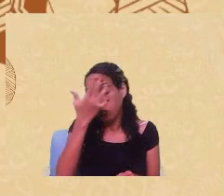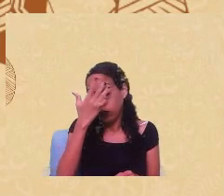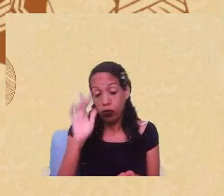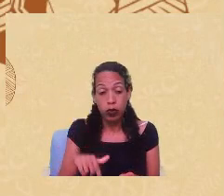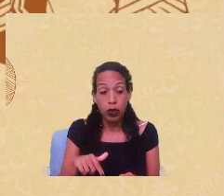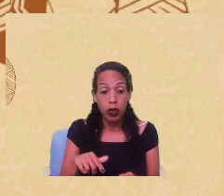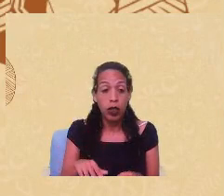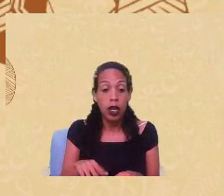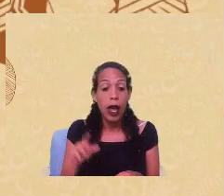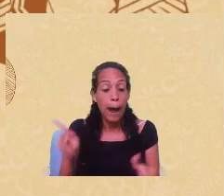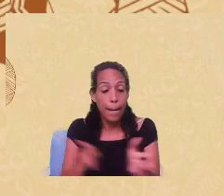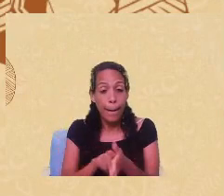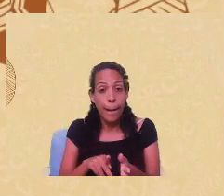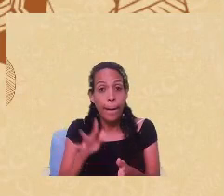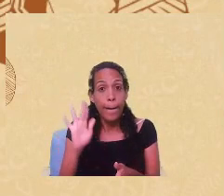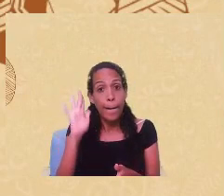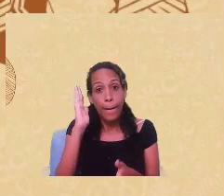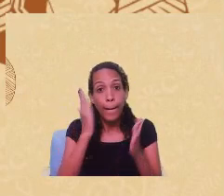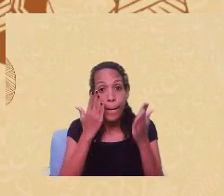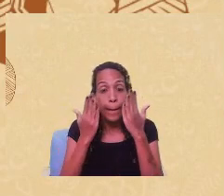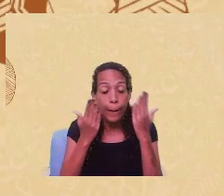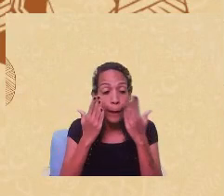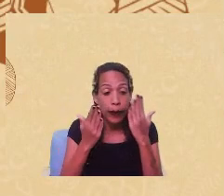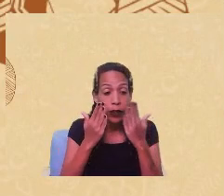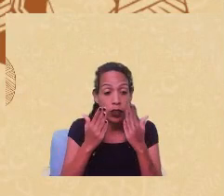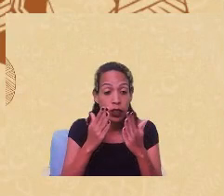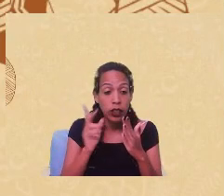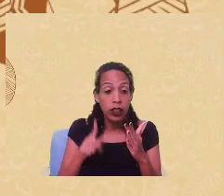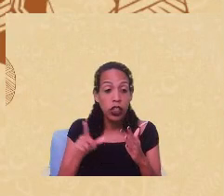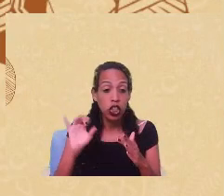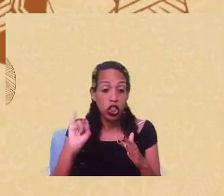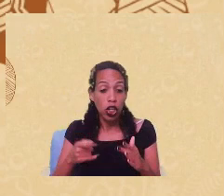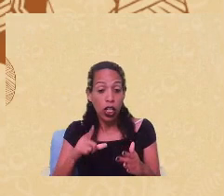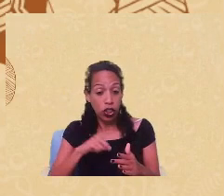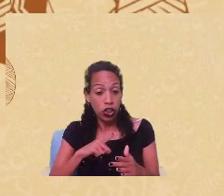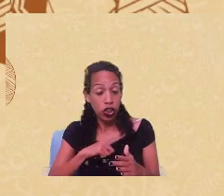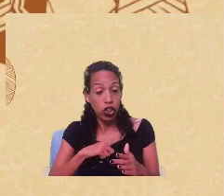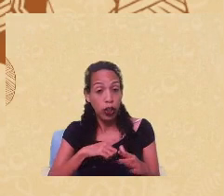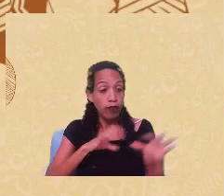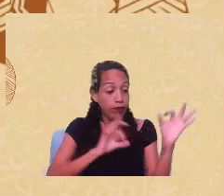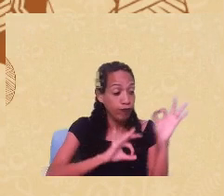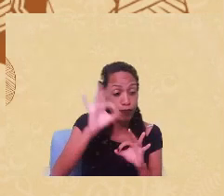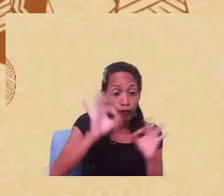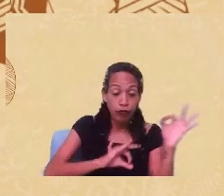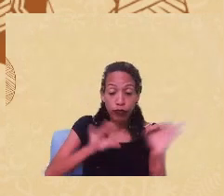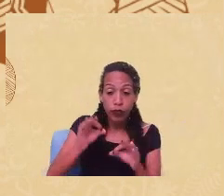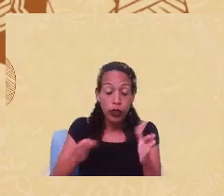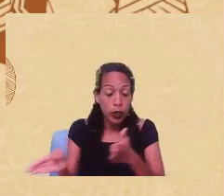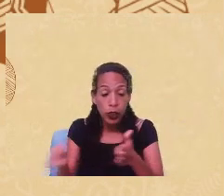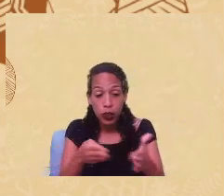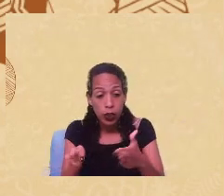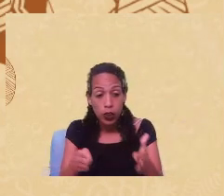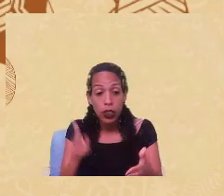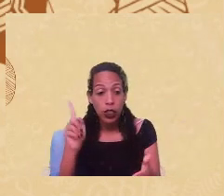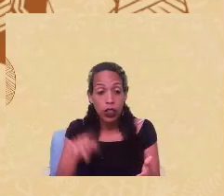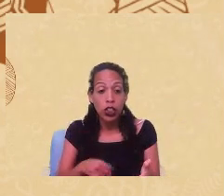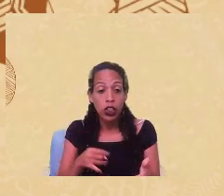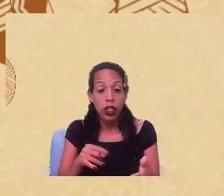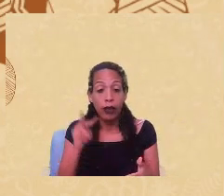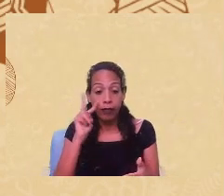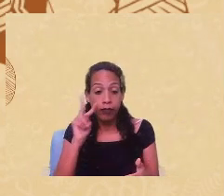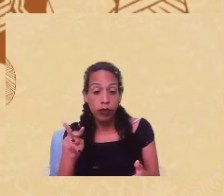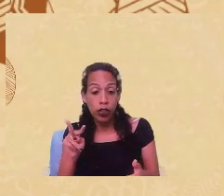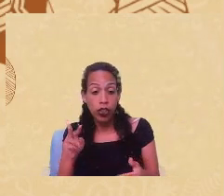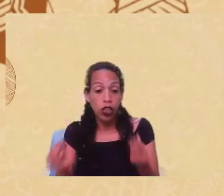psicologia social comunitária, afirma a Marisa Monteiro, já tinha produções, né, que seguiam premissas dessa perspectiva de atuação